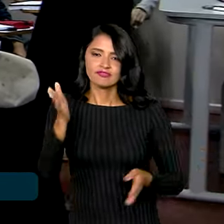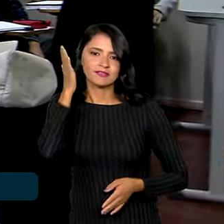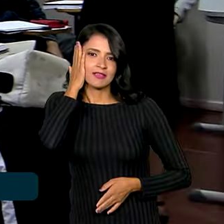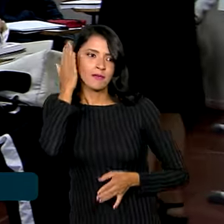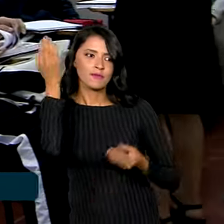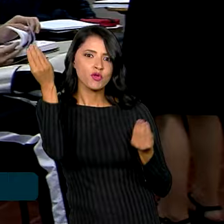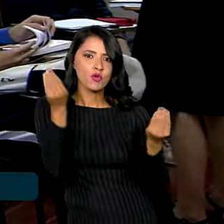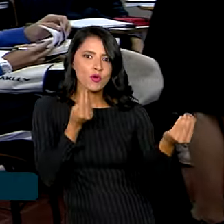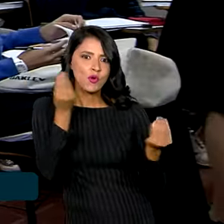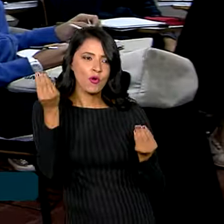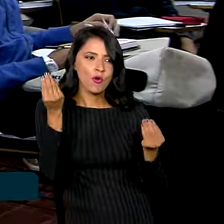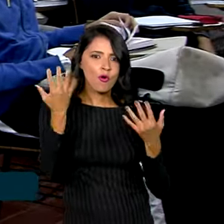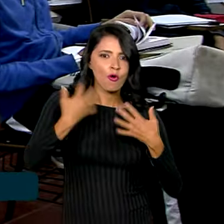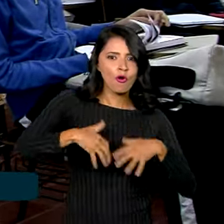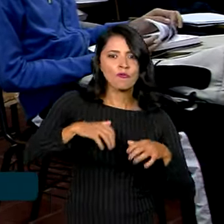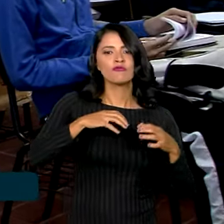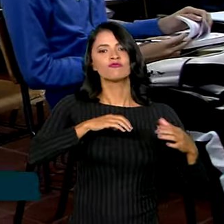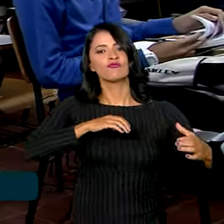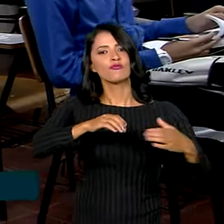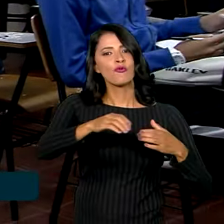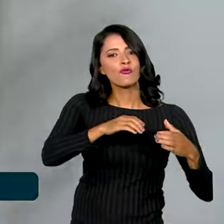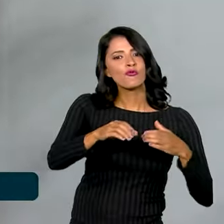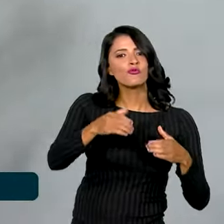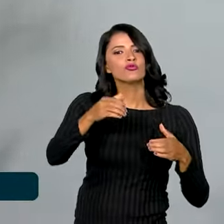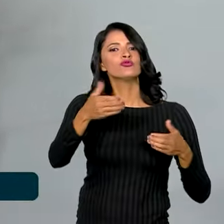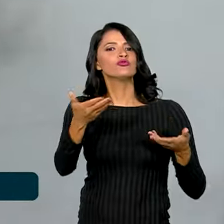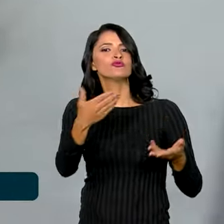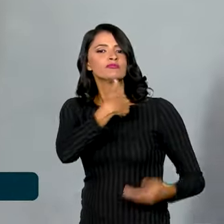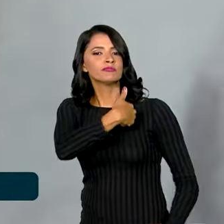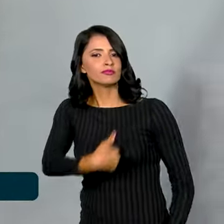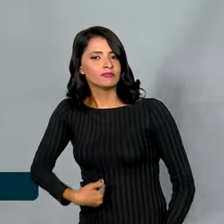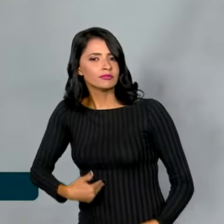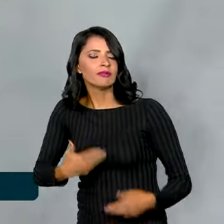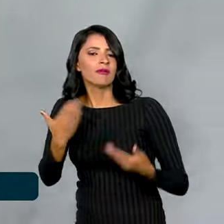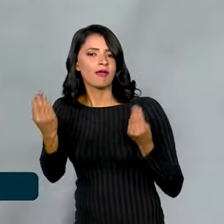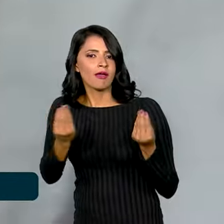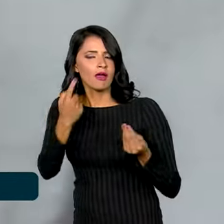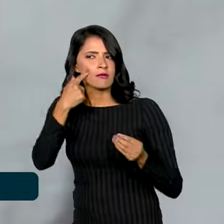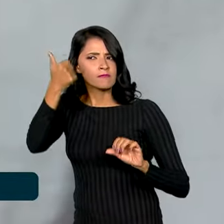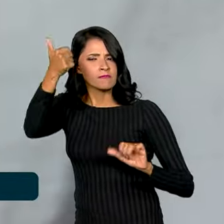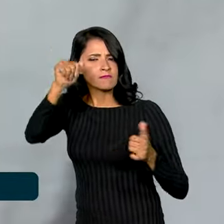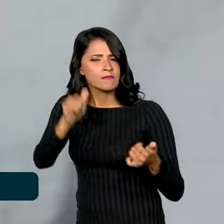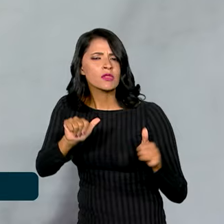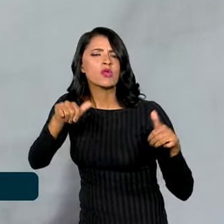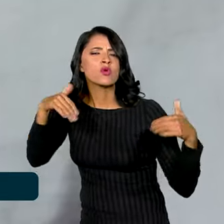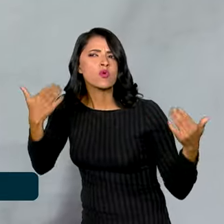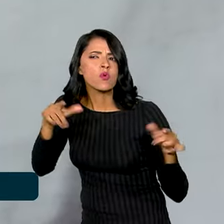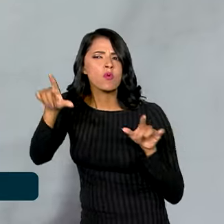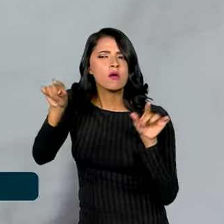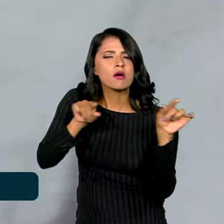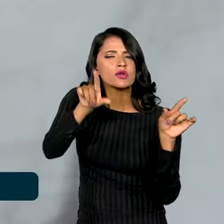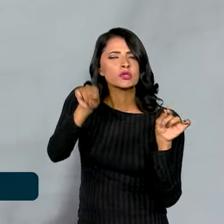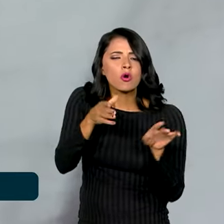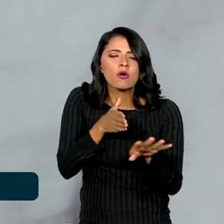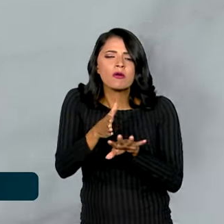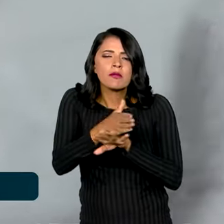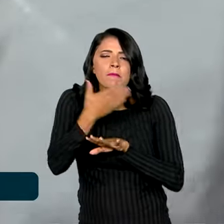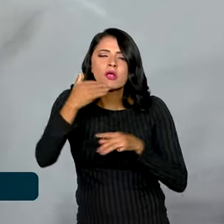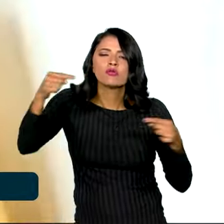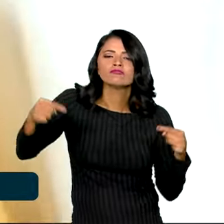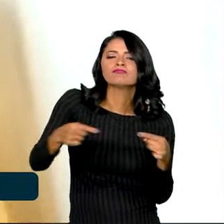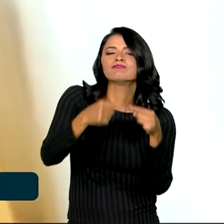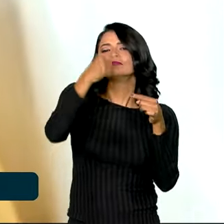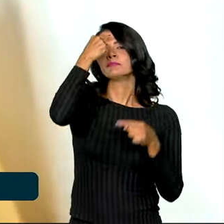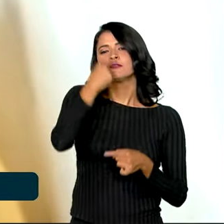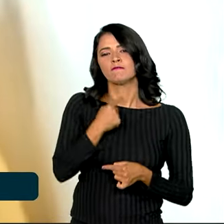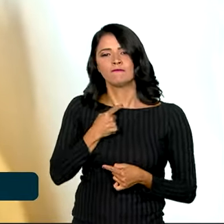funcionar o concurso público nacional unificado e agora está avaliando em qual eixo temático melhor se enquadra.